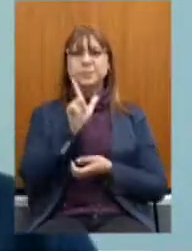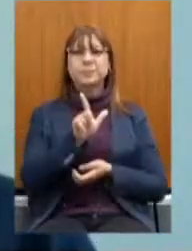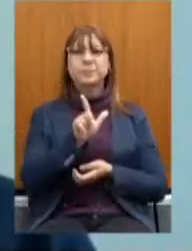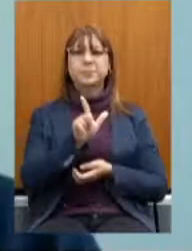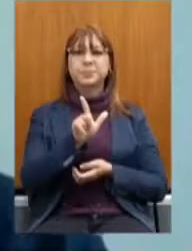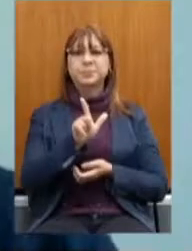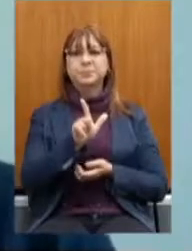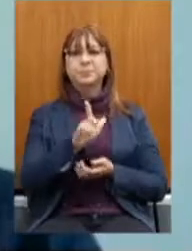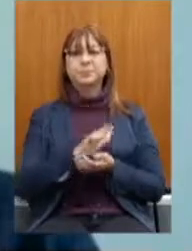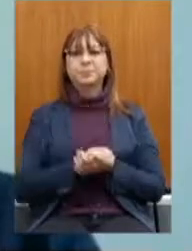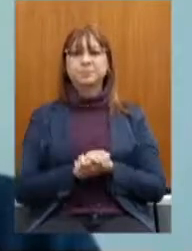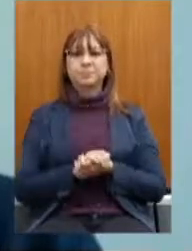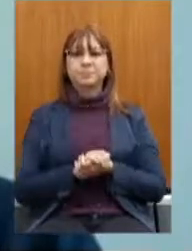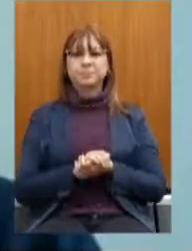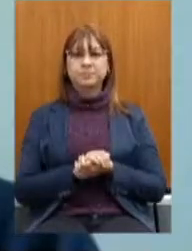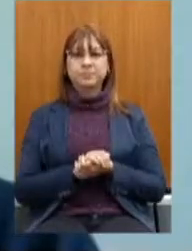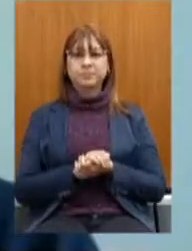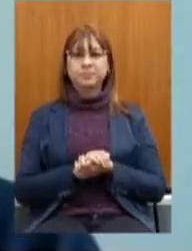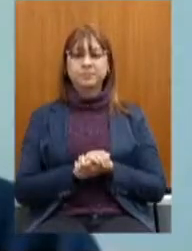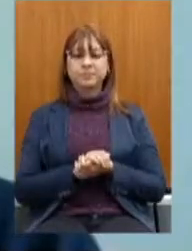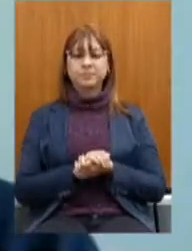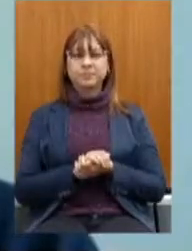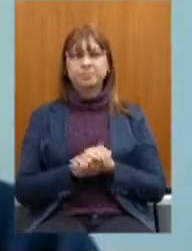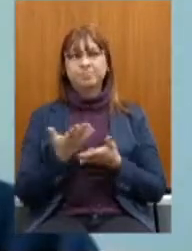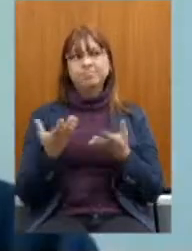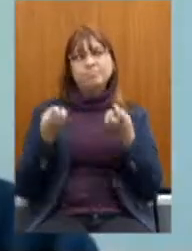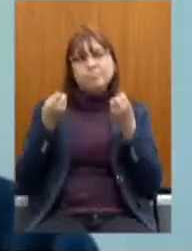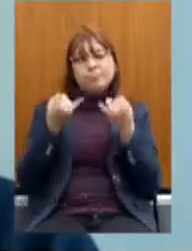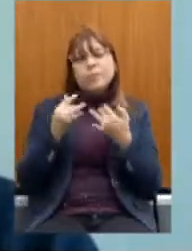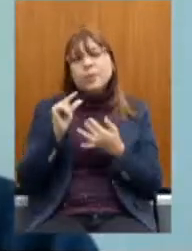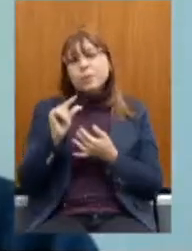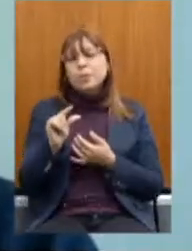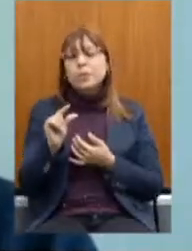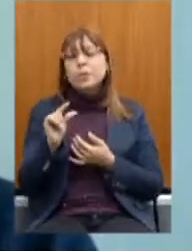um pouquinho O pensamento O